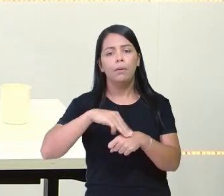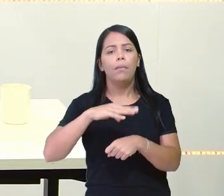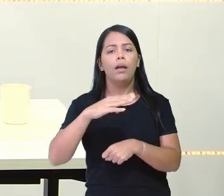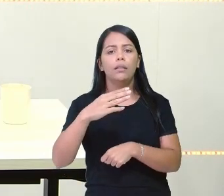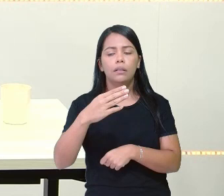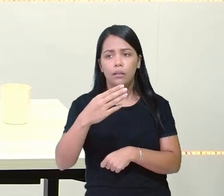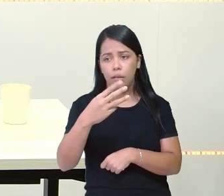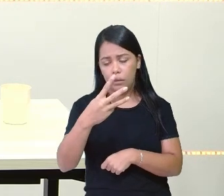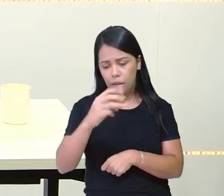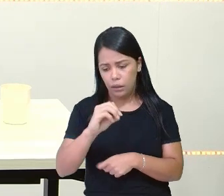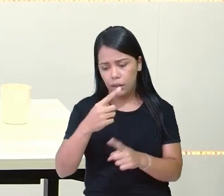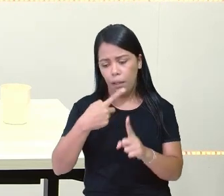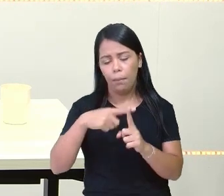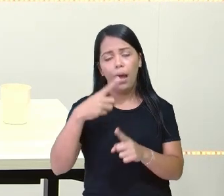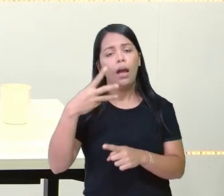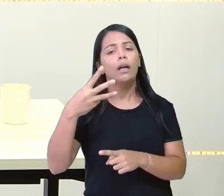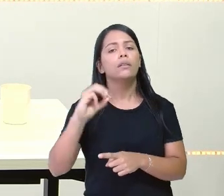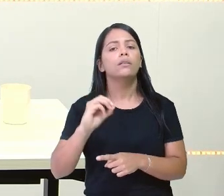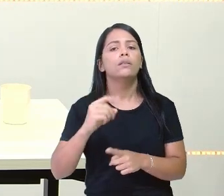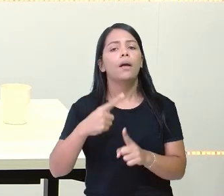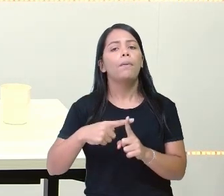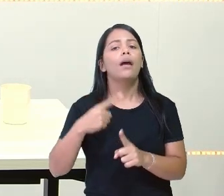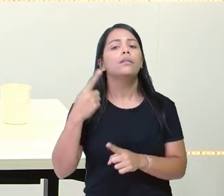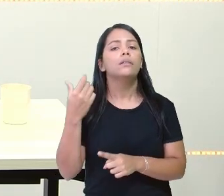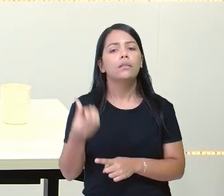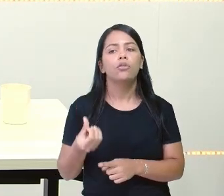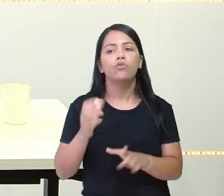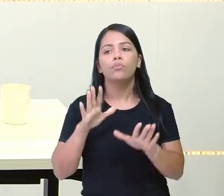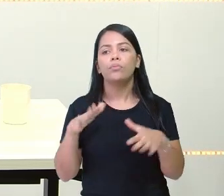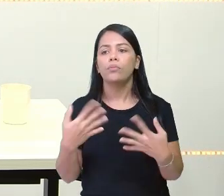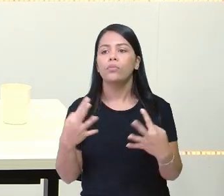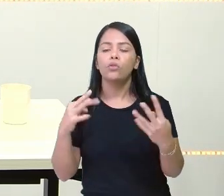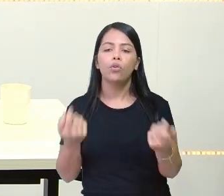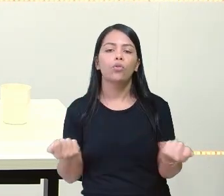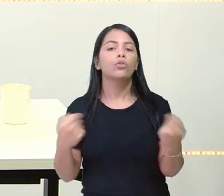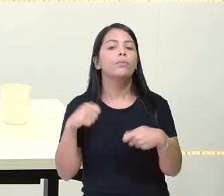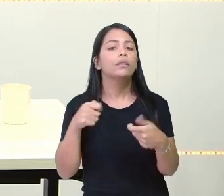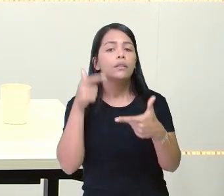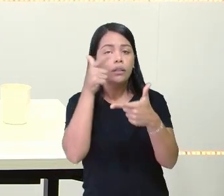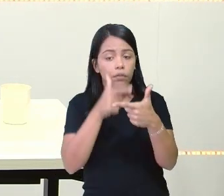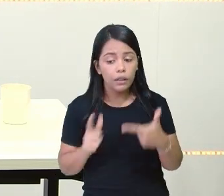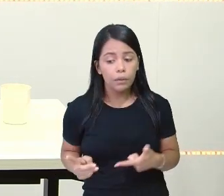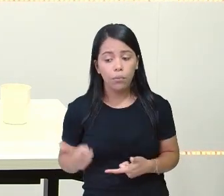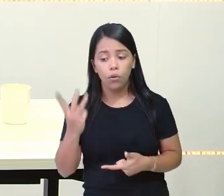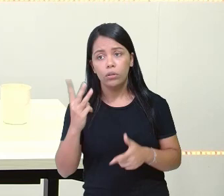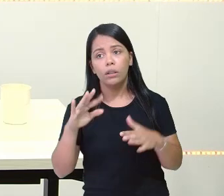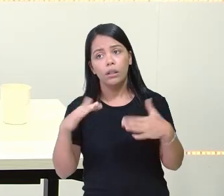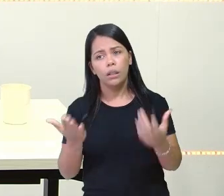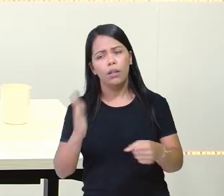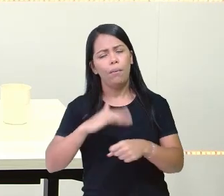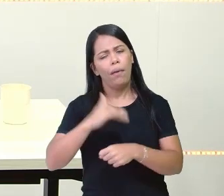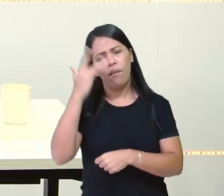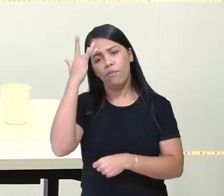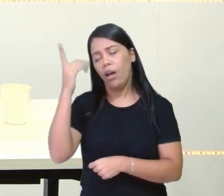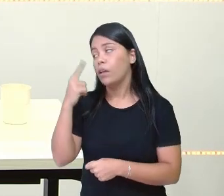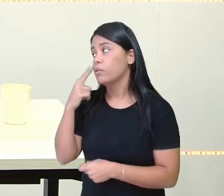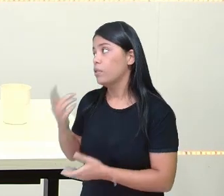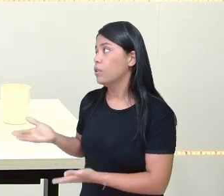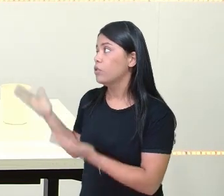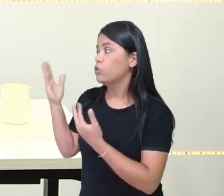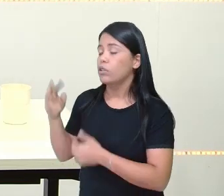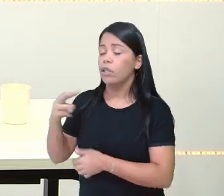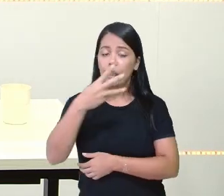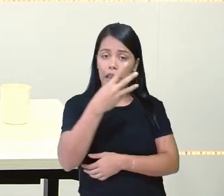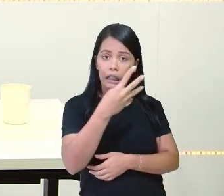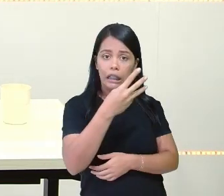dividindo por três, então cada quantidade dessa eu tenho que dividir por três. E aí fica mais fácil, né? 30 dividido